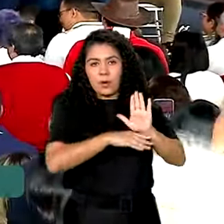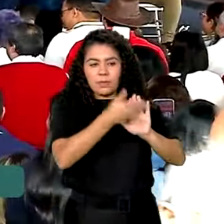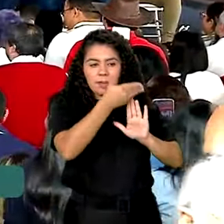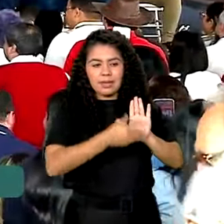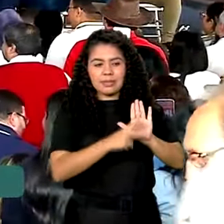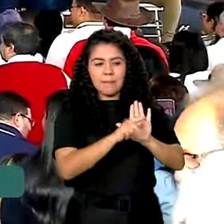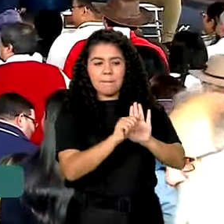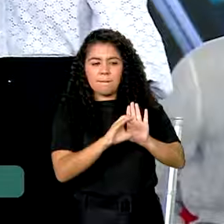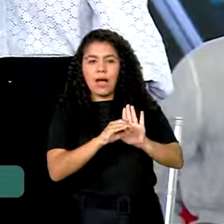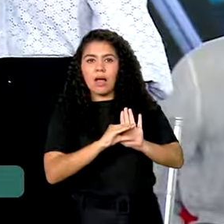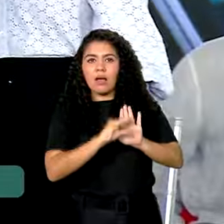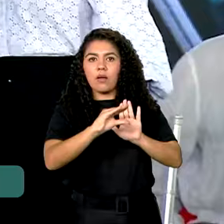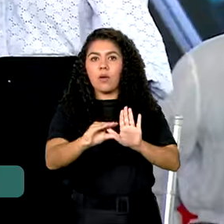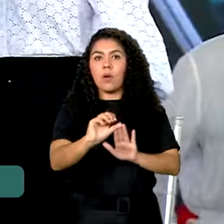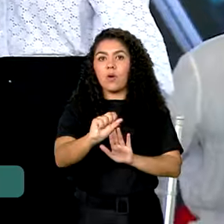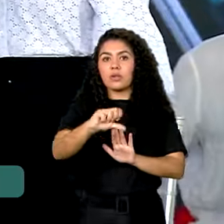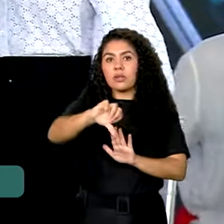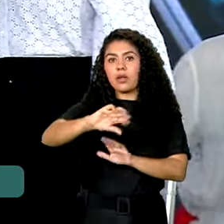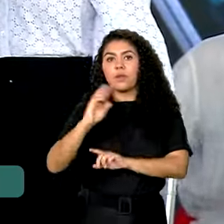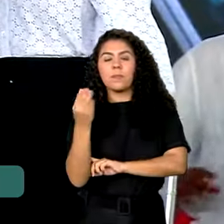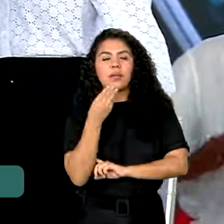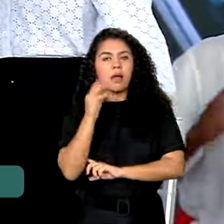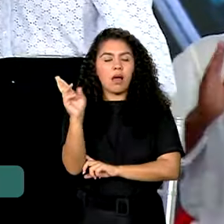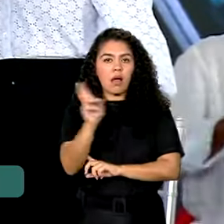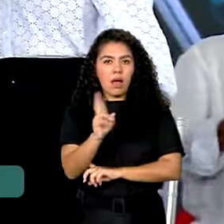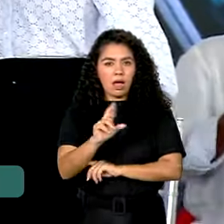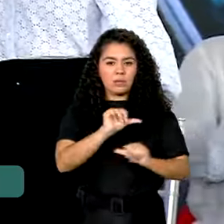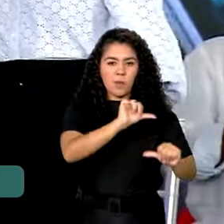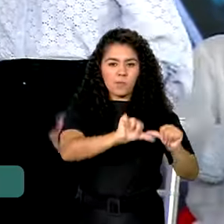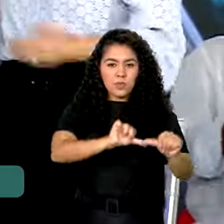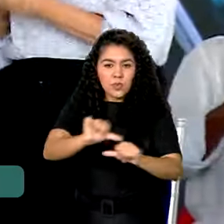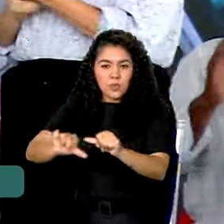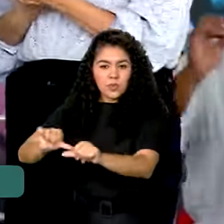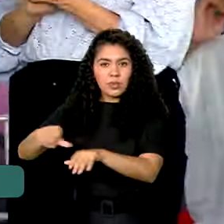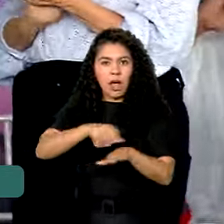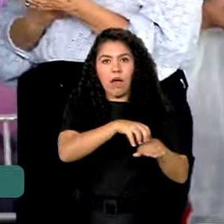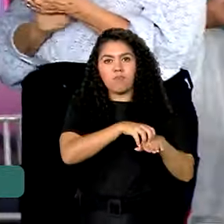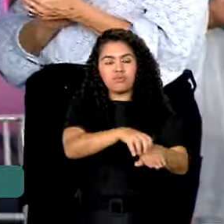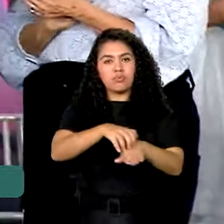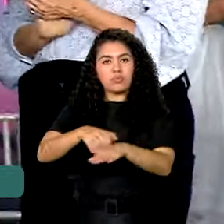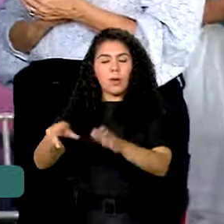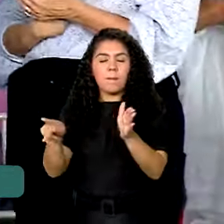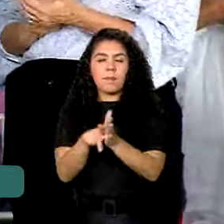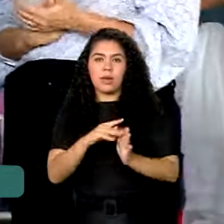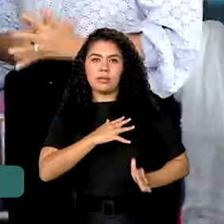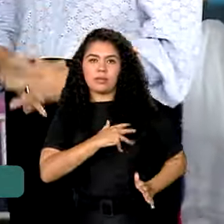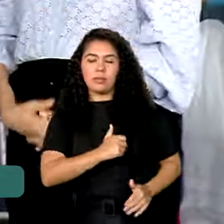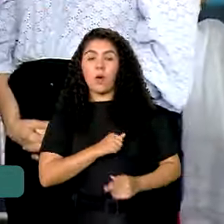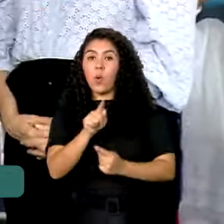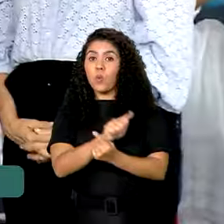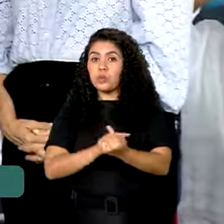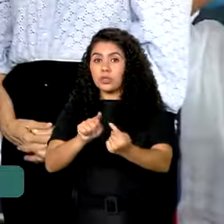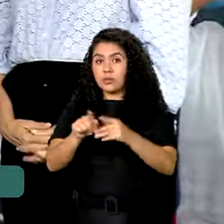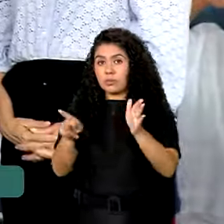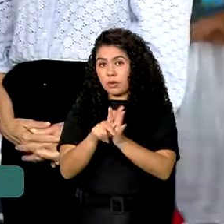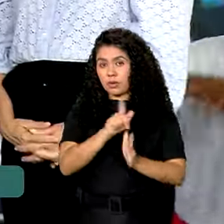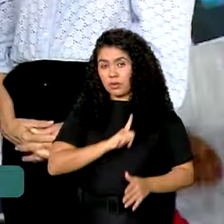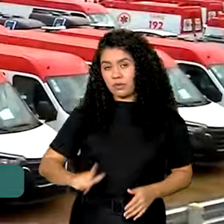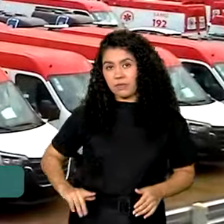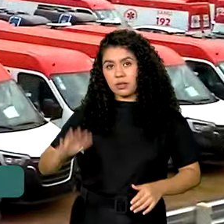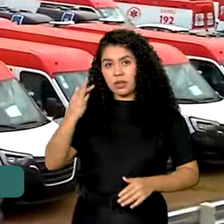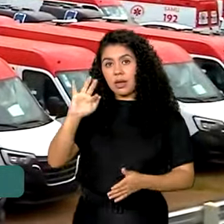milhões para a renovação da frota do SAMU. A meta do governo federal é que até 2025